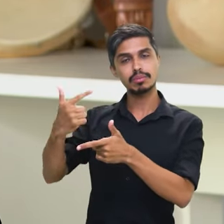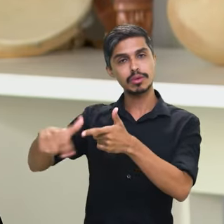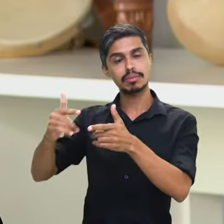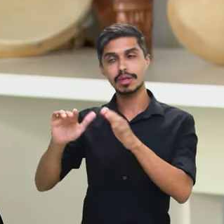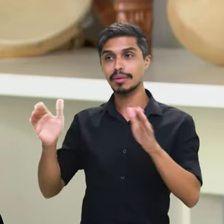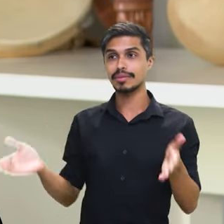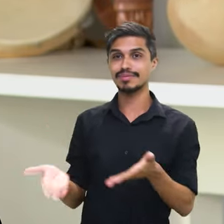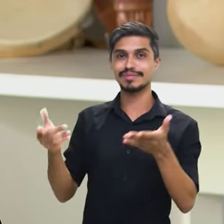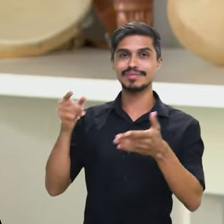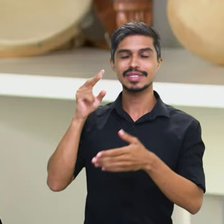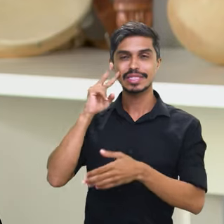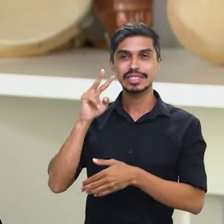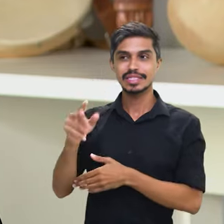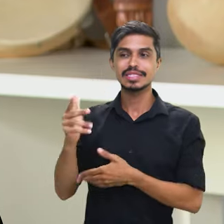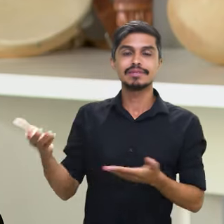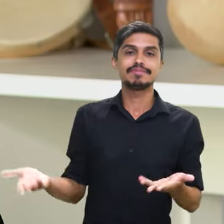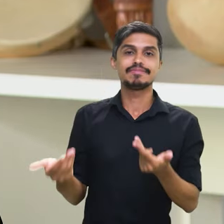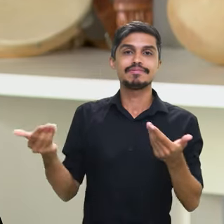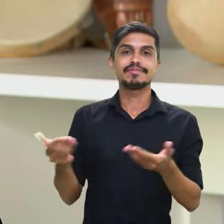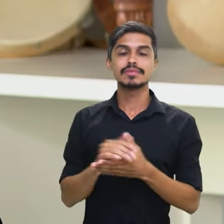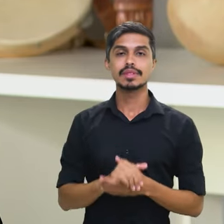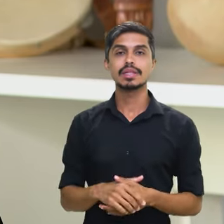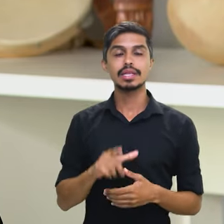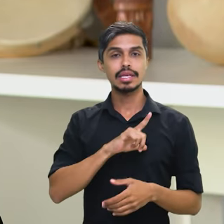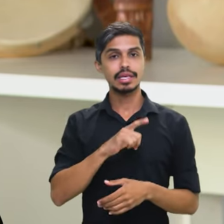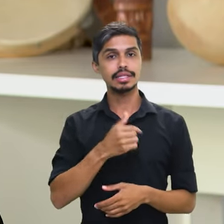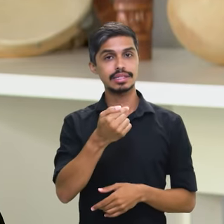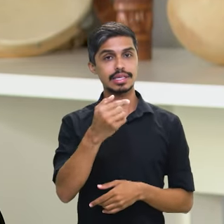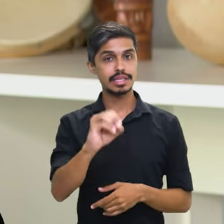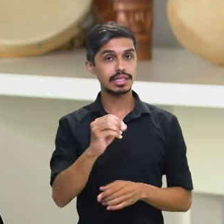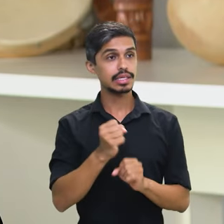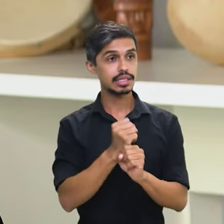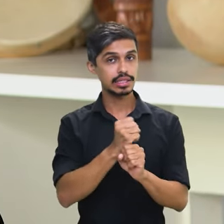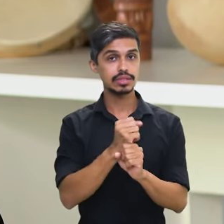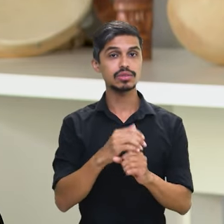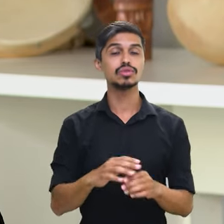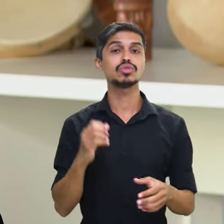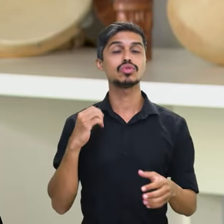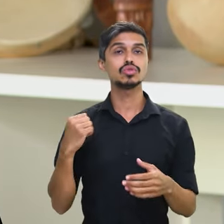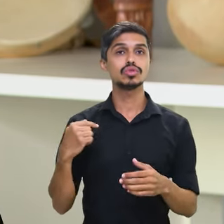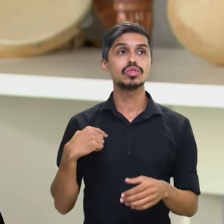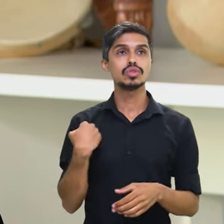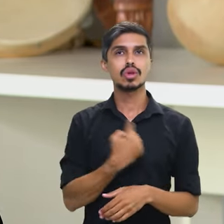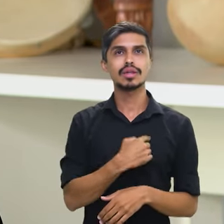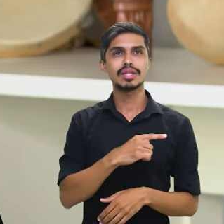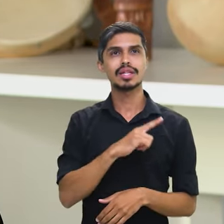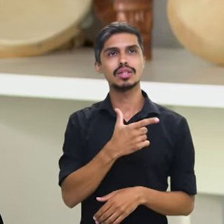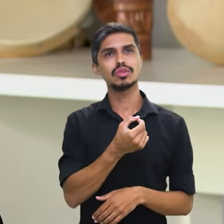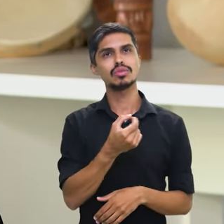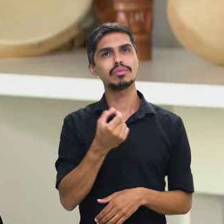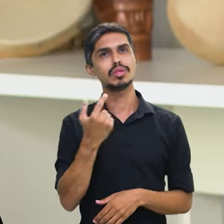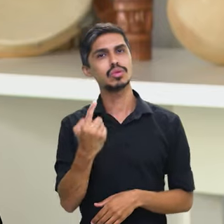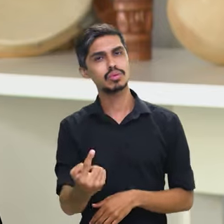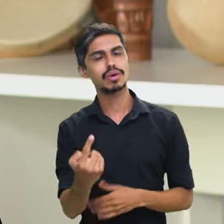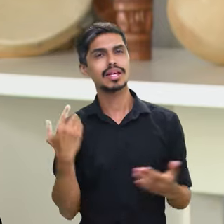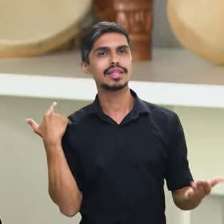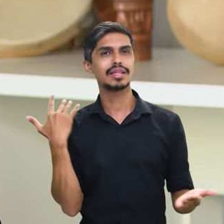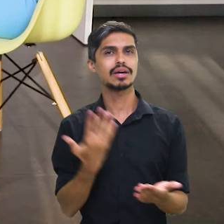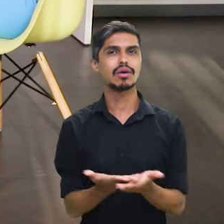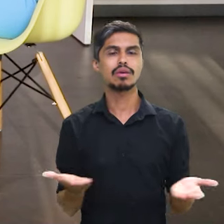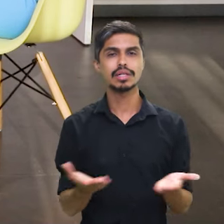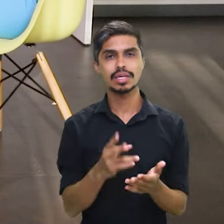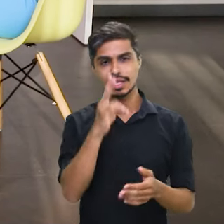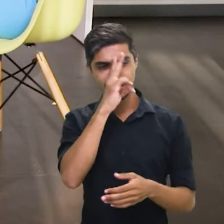recentes. Elas, nos Estados Unidos, já têm 70 anos. Mas, conosco, elas têm em torno de 2001 para cá. Se você